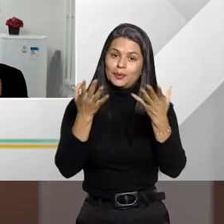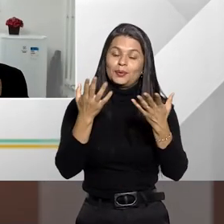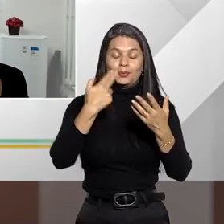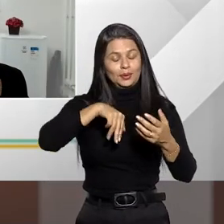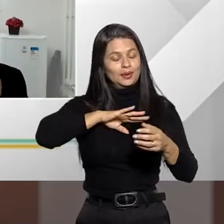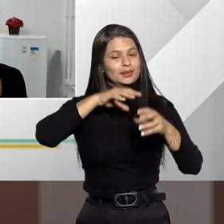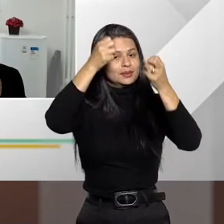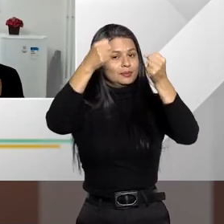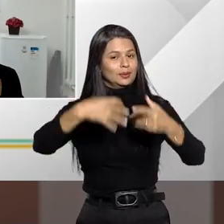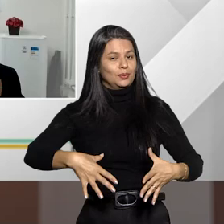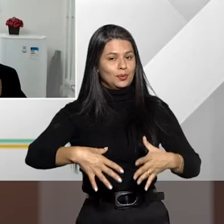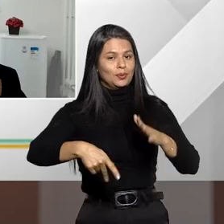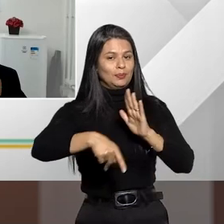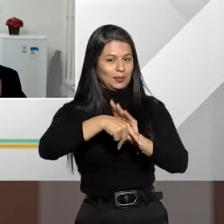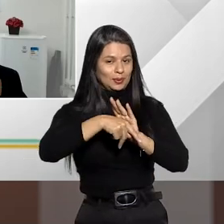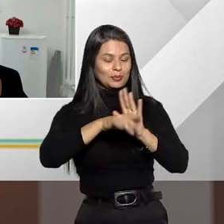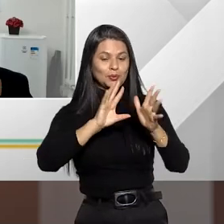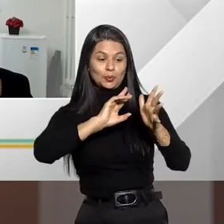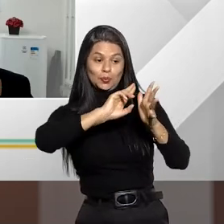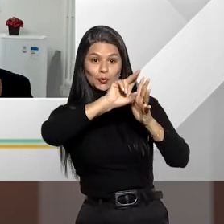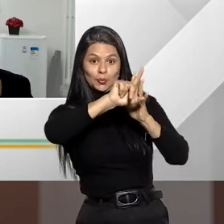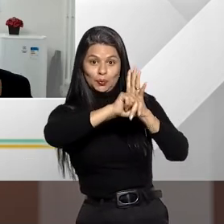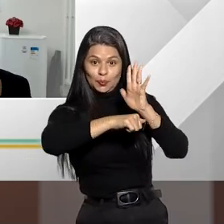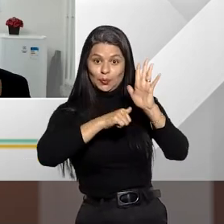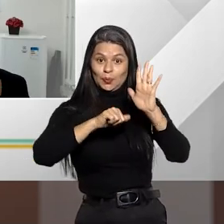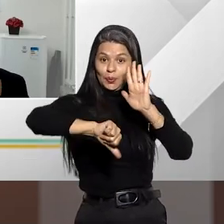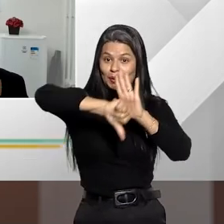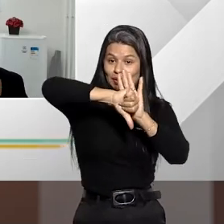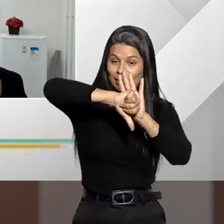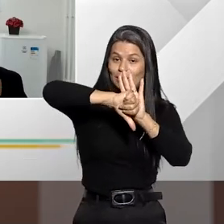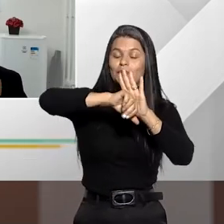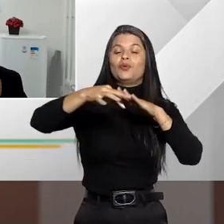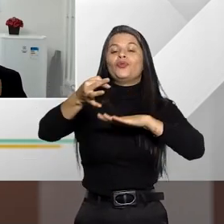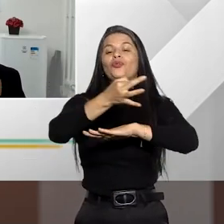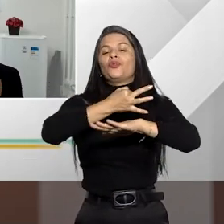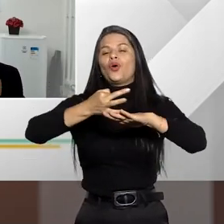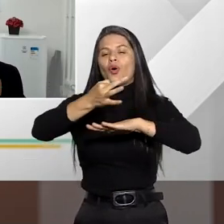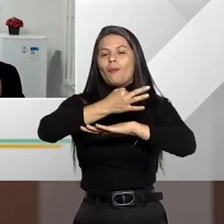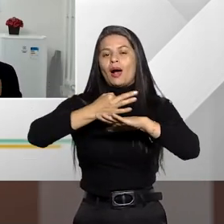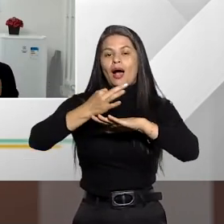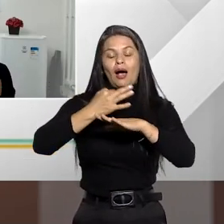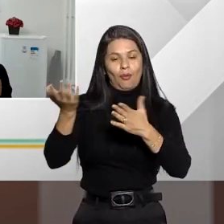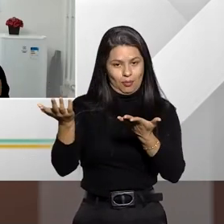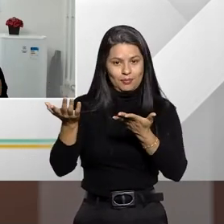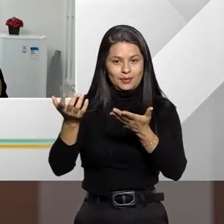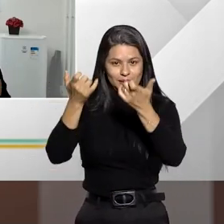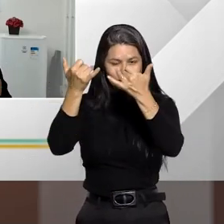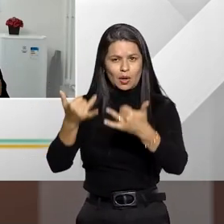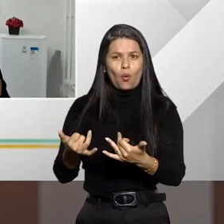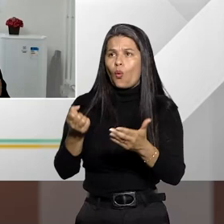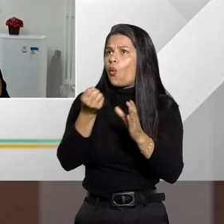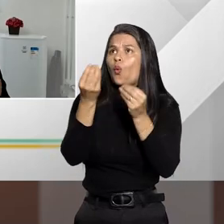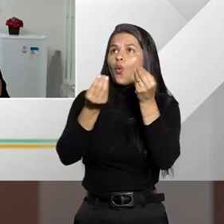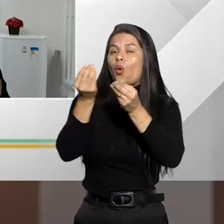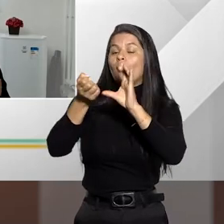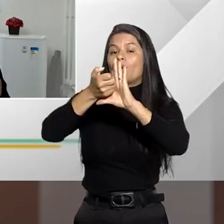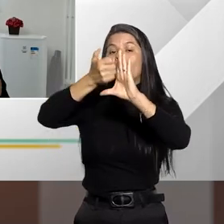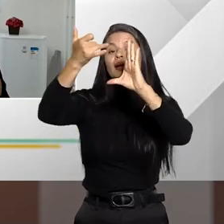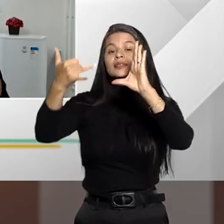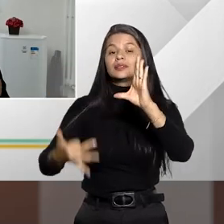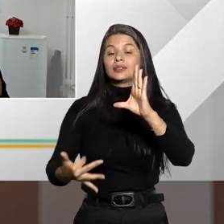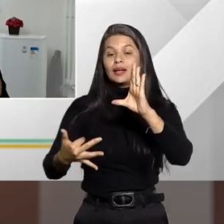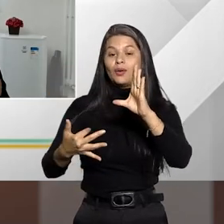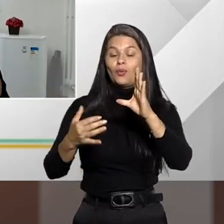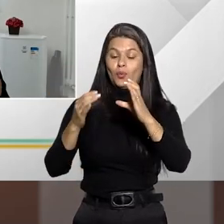do concurso material, agora a gente vai esmiuçar especificamente o concurso formal ou ideal, como se caracterizam o concurso